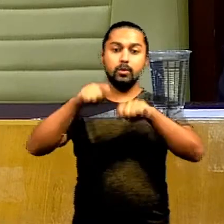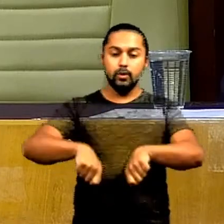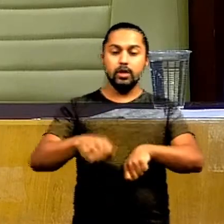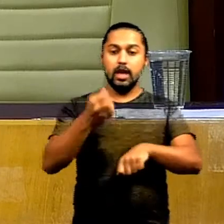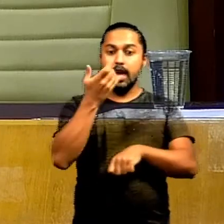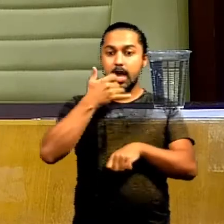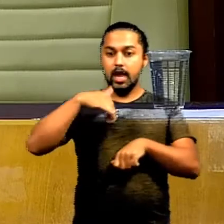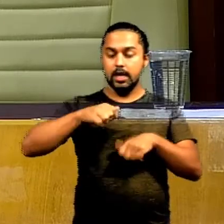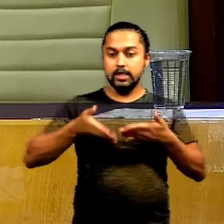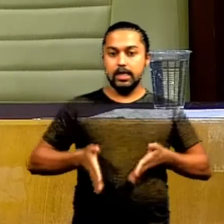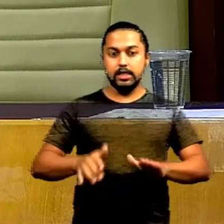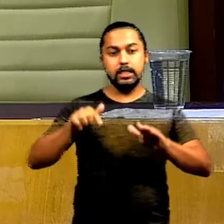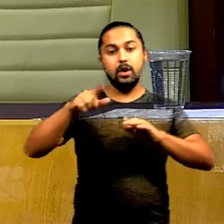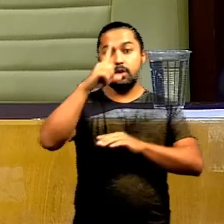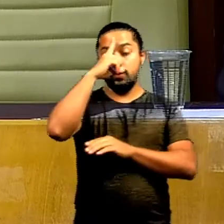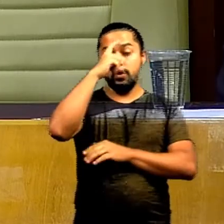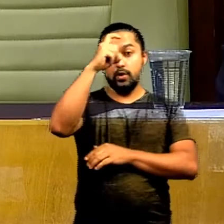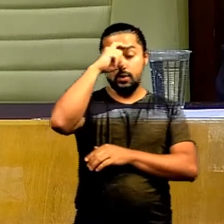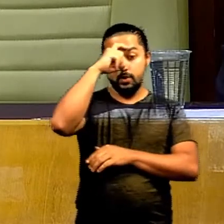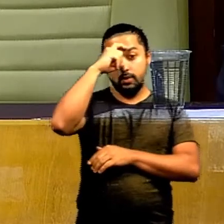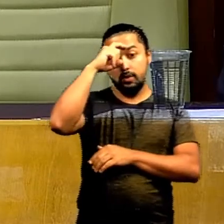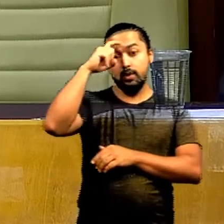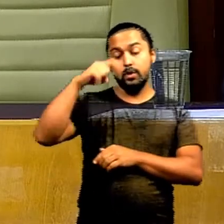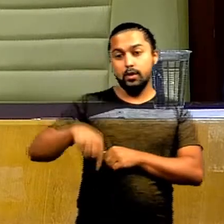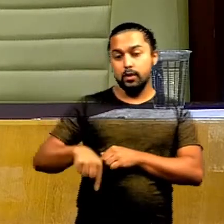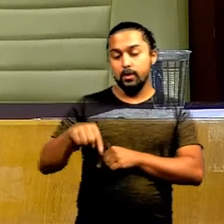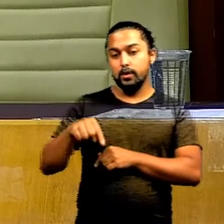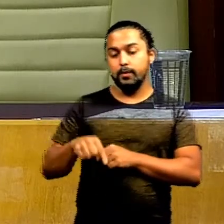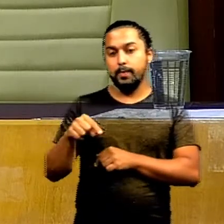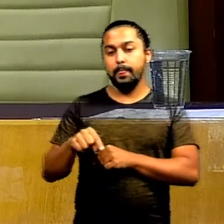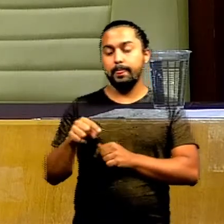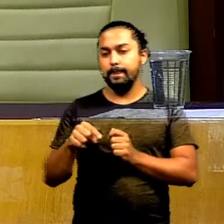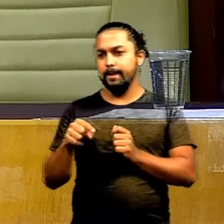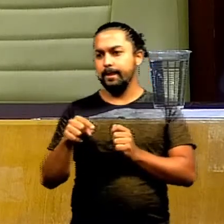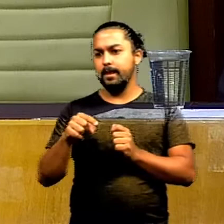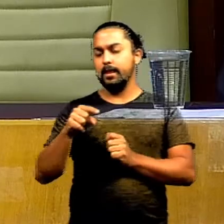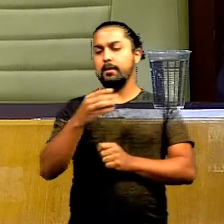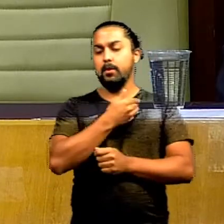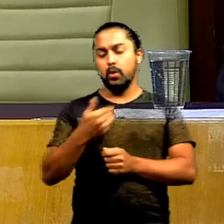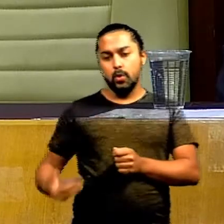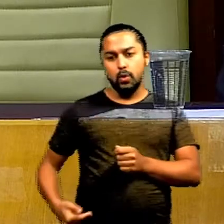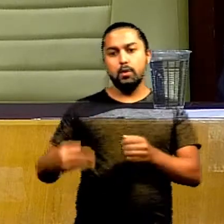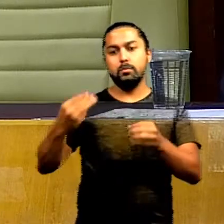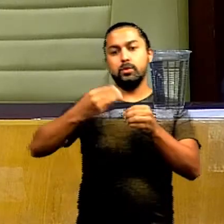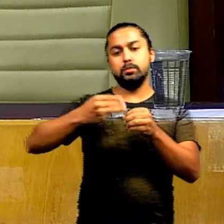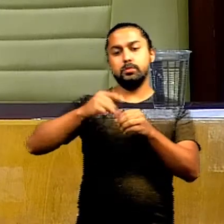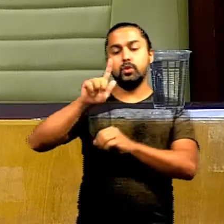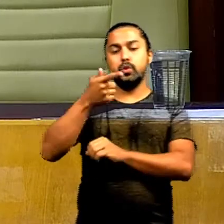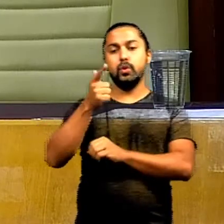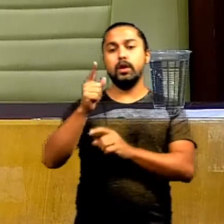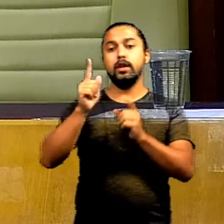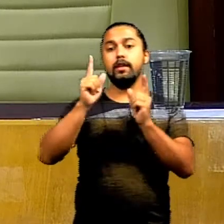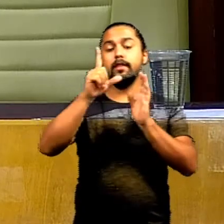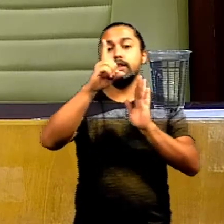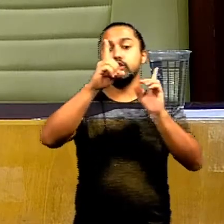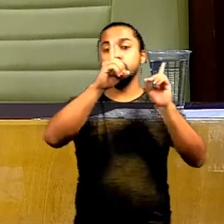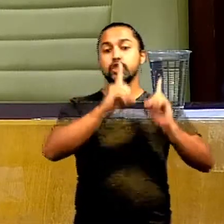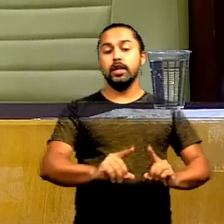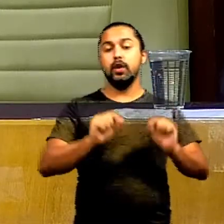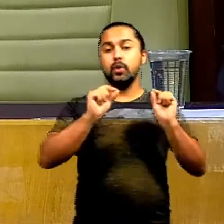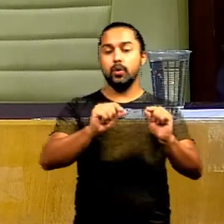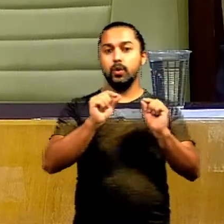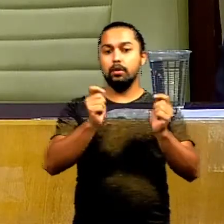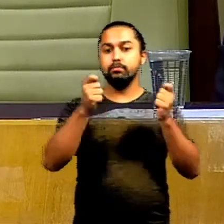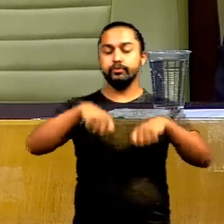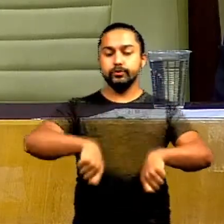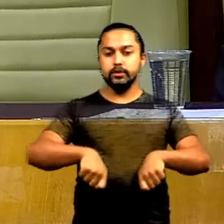nascidas na rede hospitalar e demais estabelecimentos de atenção à saúde e gestão da rede pública municipal de saúde de Goiânia, o direito ao teste de